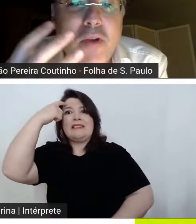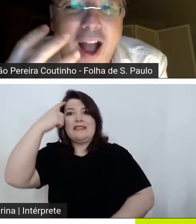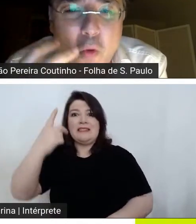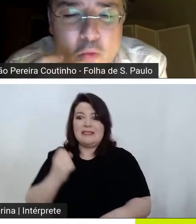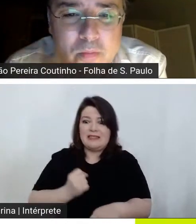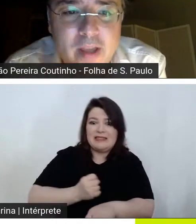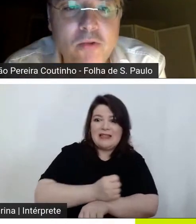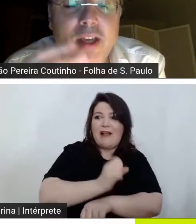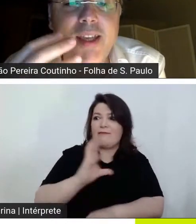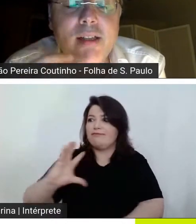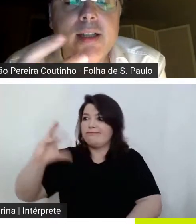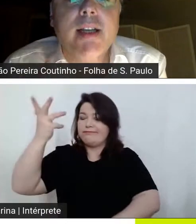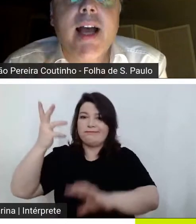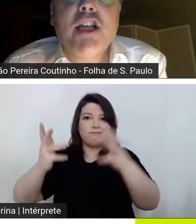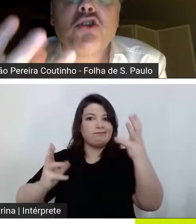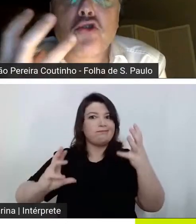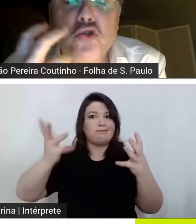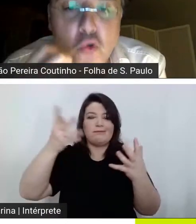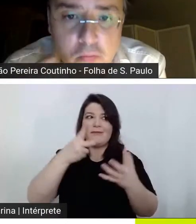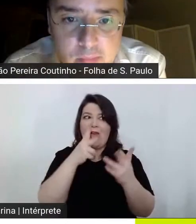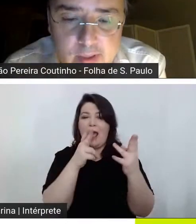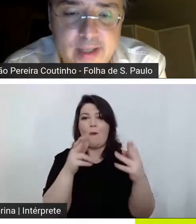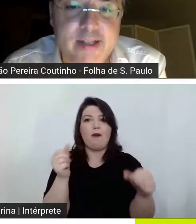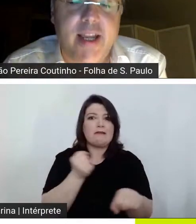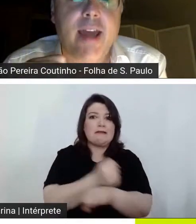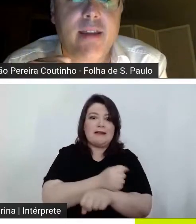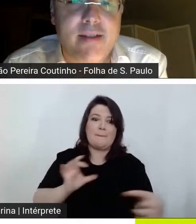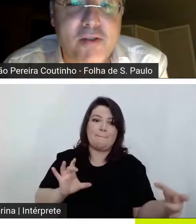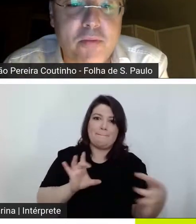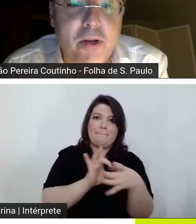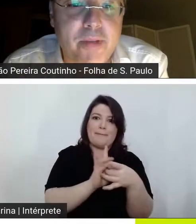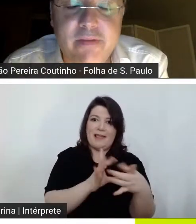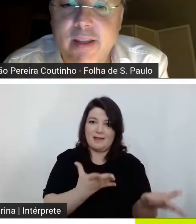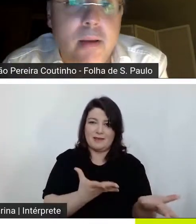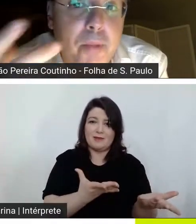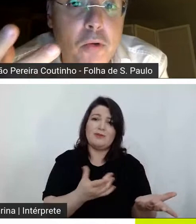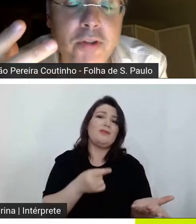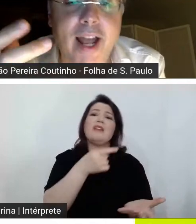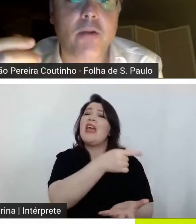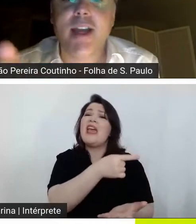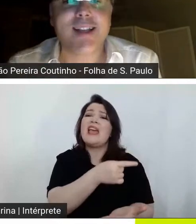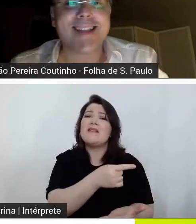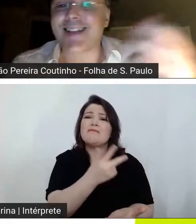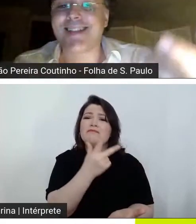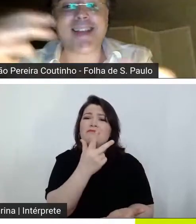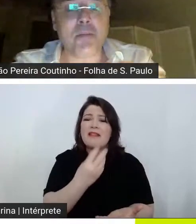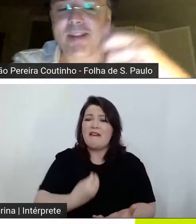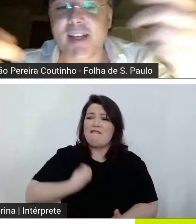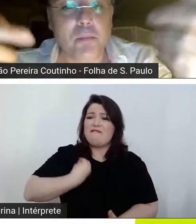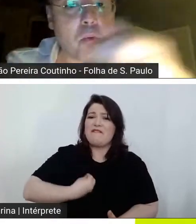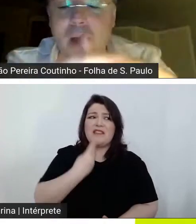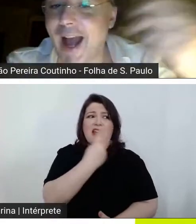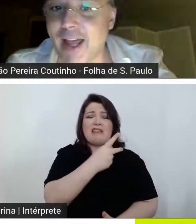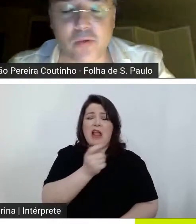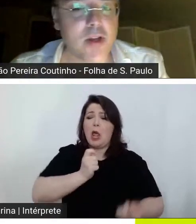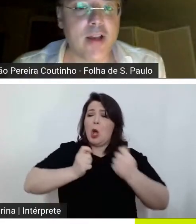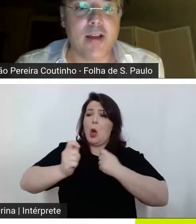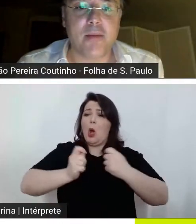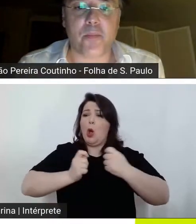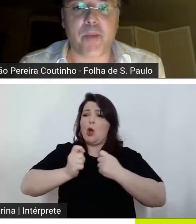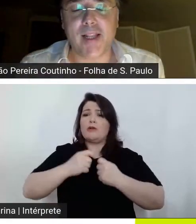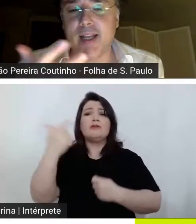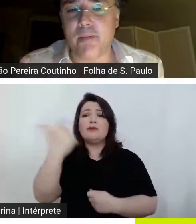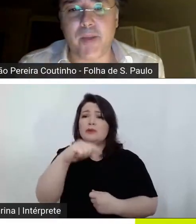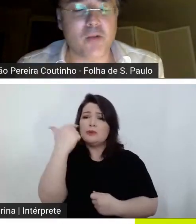nunca há um momento em que ele assume as rédeas da sua própria vida pelo contrário ele está sempre a ser empurrado